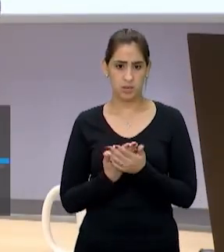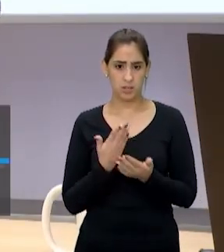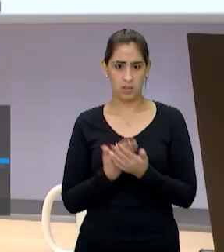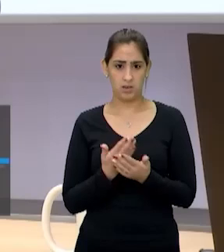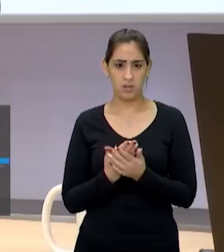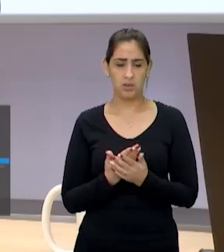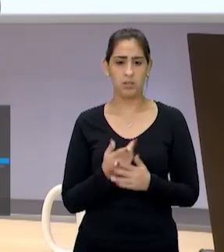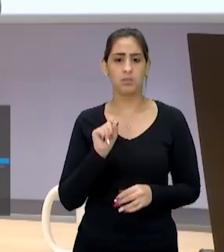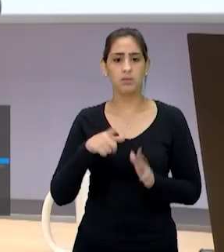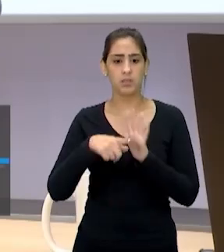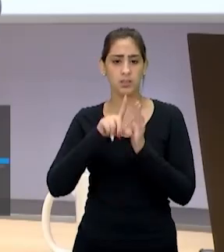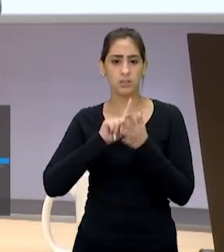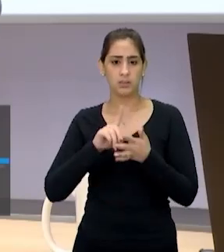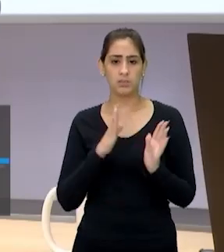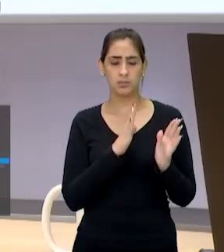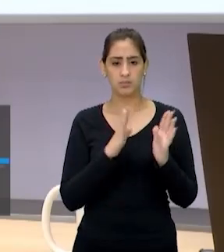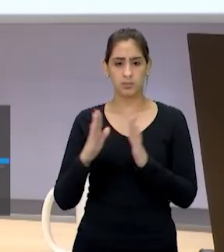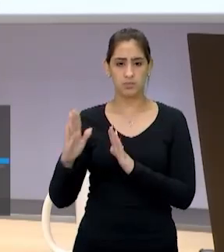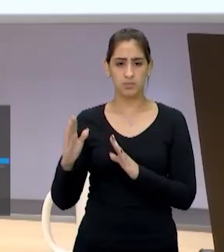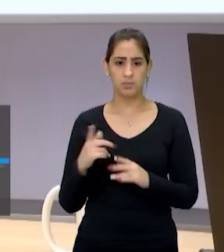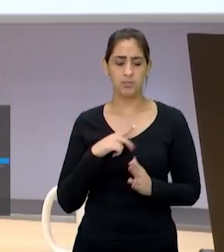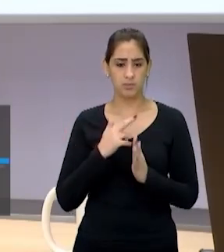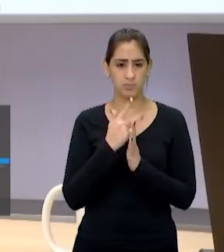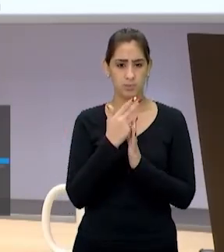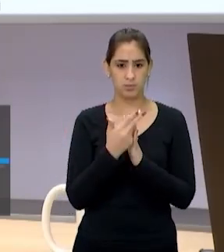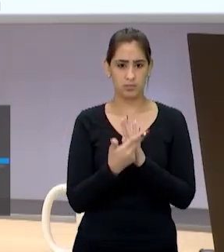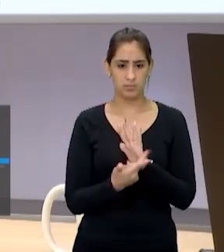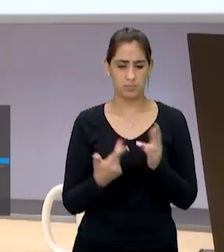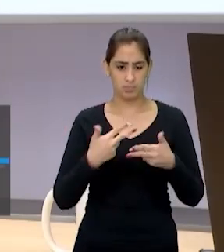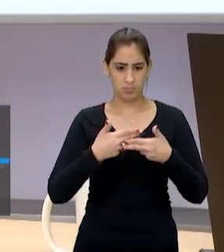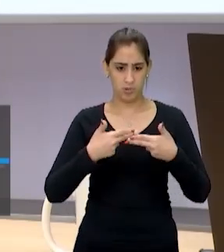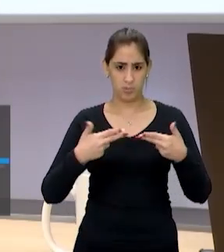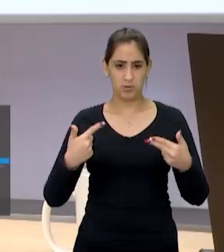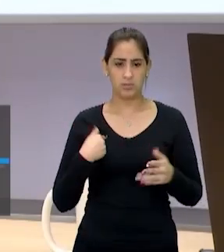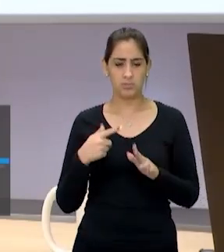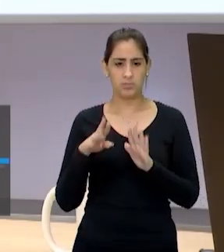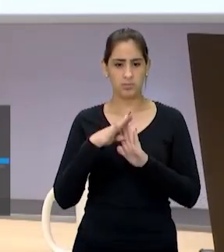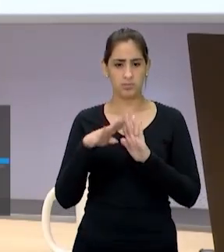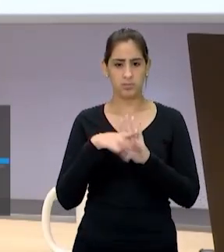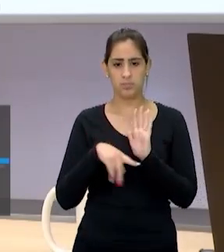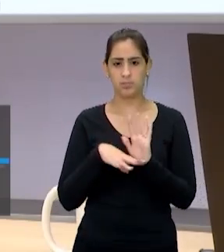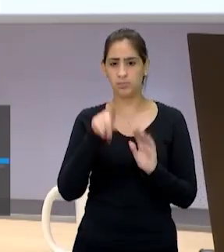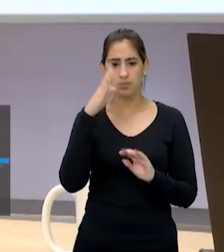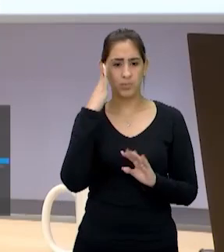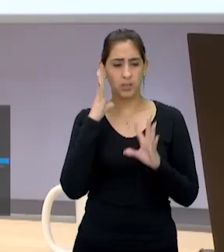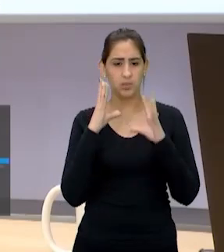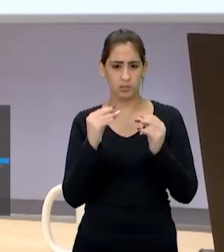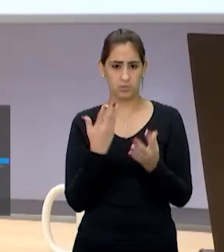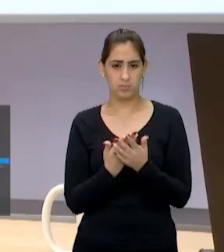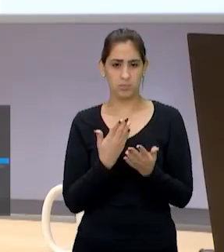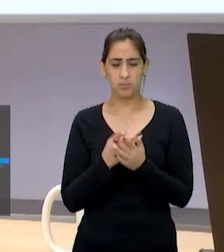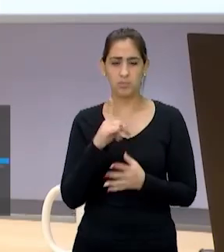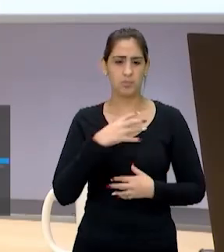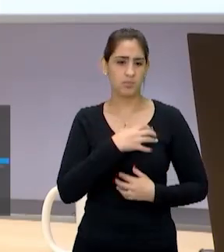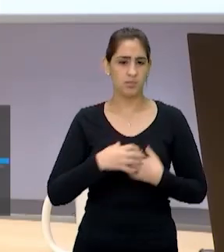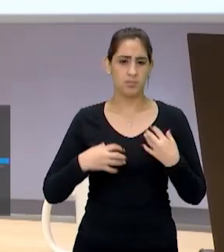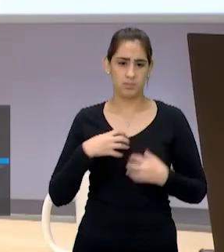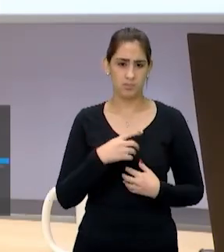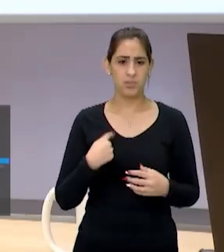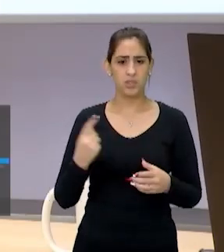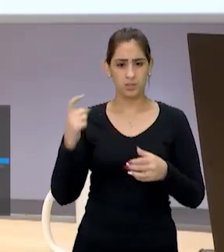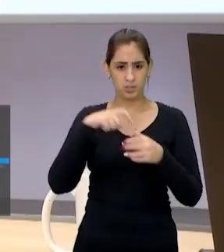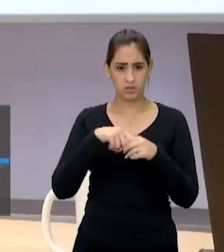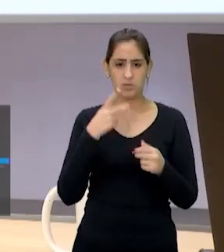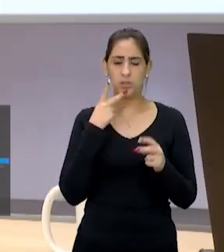mas antes disso, a gente vai passar pelos tipos de coesão. Então, se você não entender tudo nessa aula, não fique angustiada, porque a gente